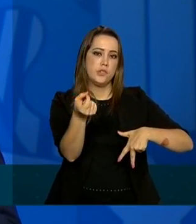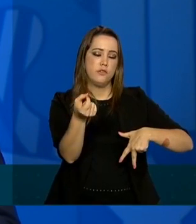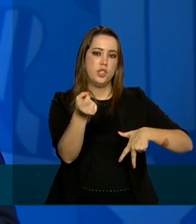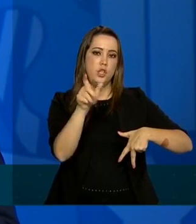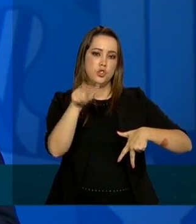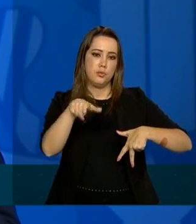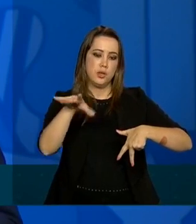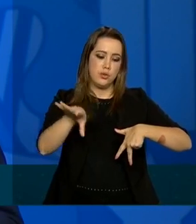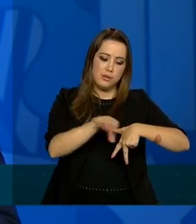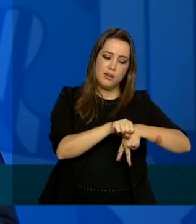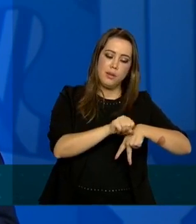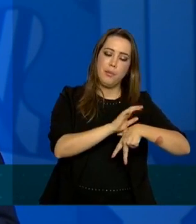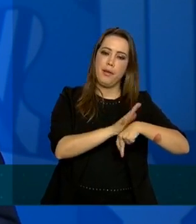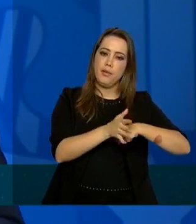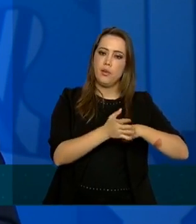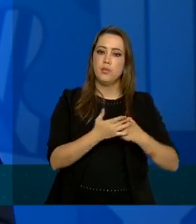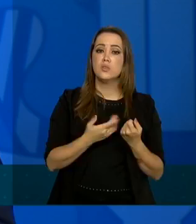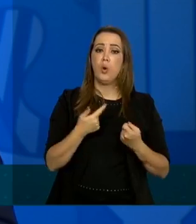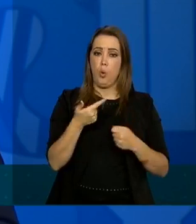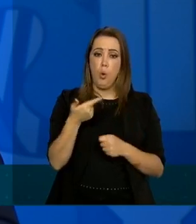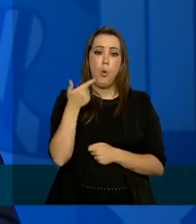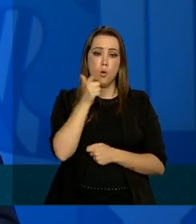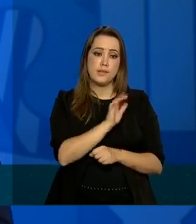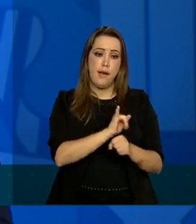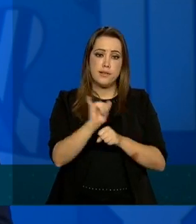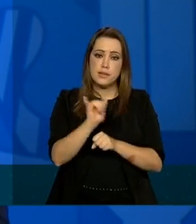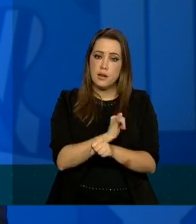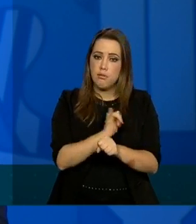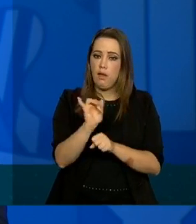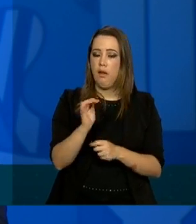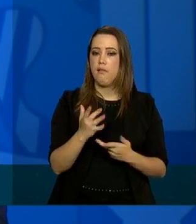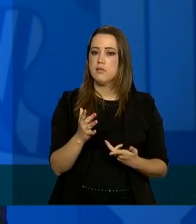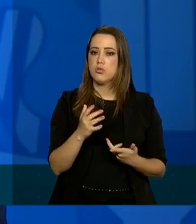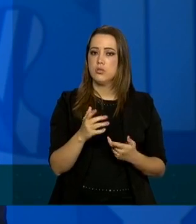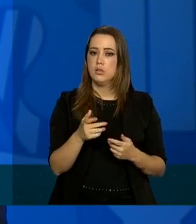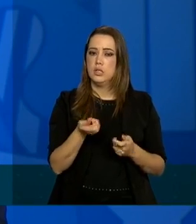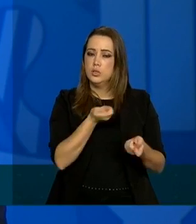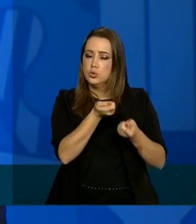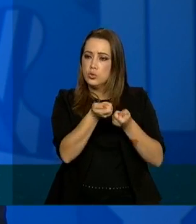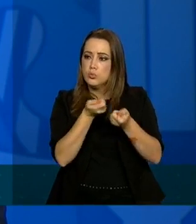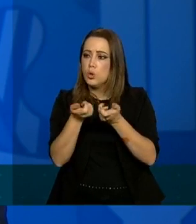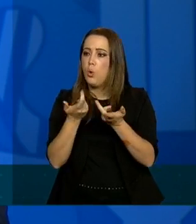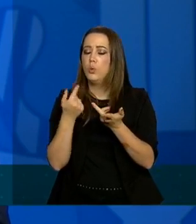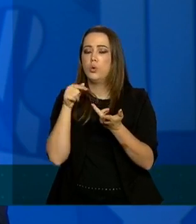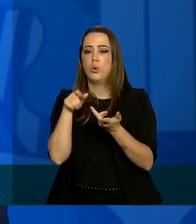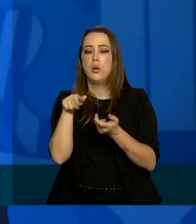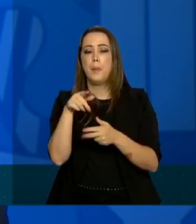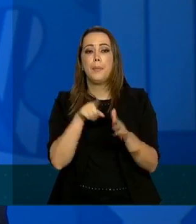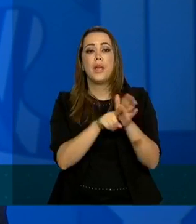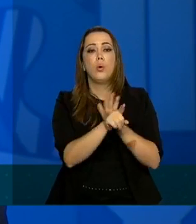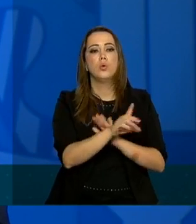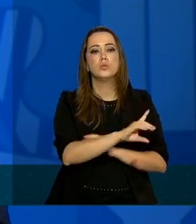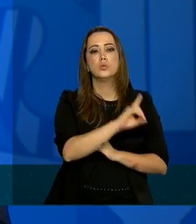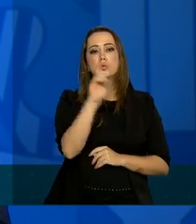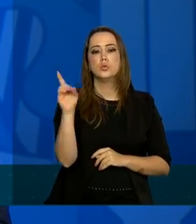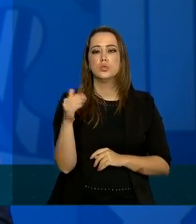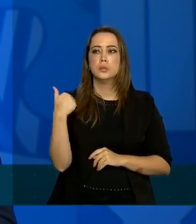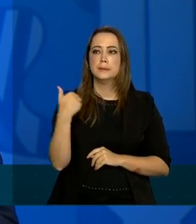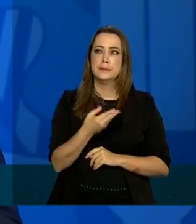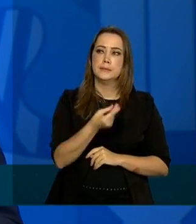estratégia em todo o município é só fazer o questionamento pergunta nos últimos